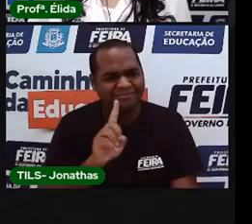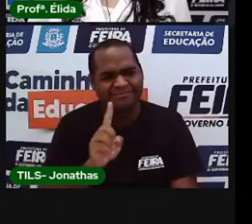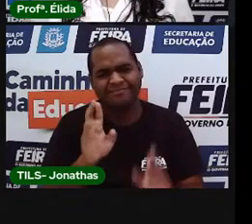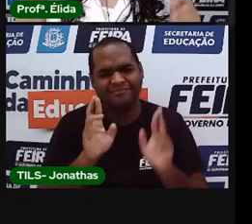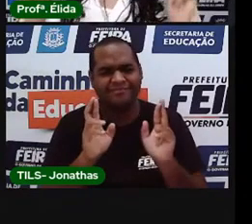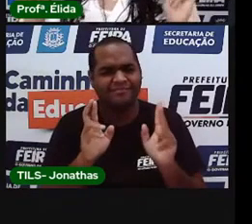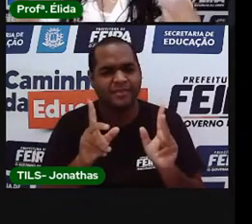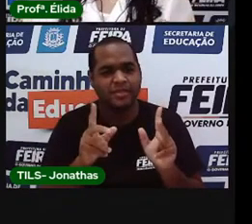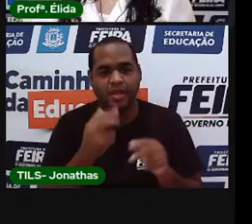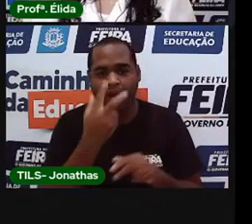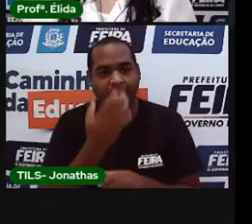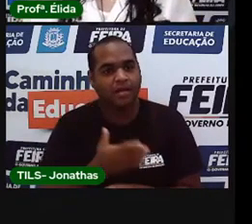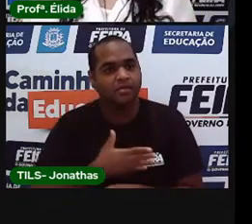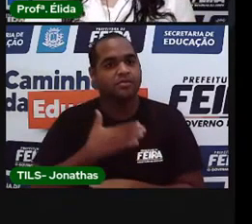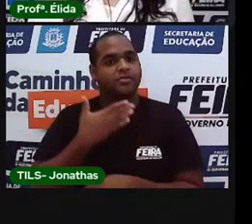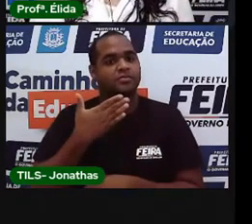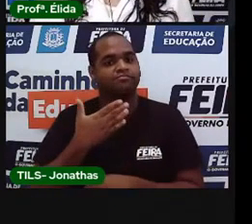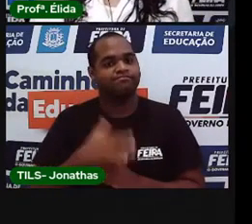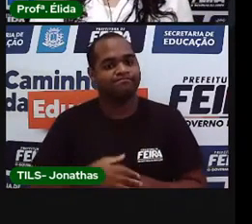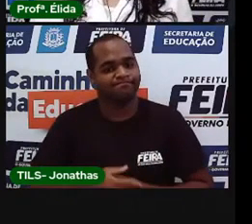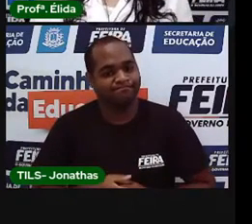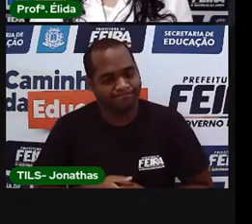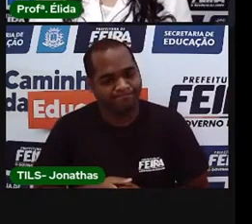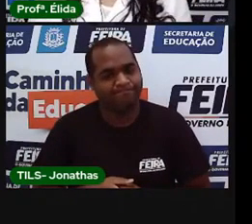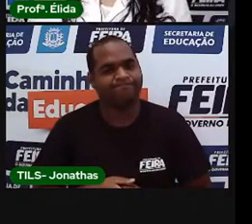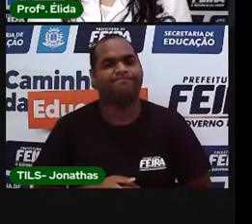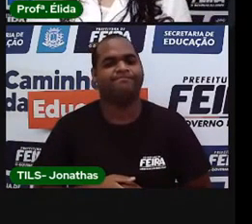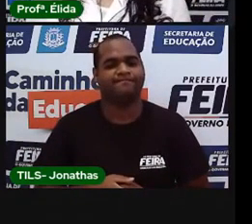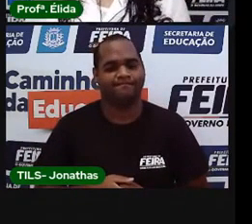fomos pegos assim, ó, de surpresa.